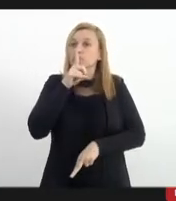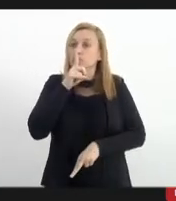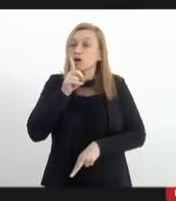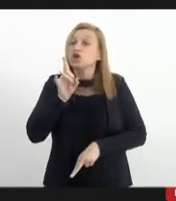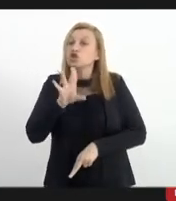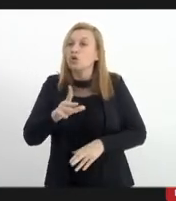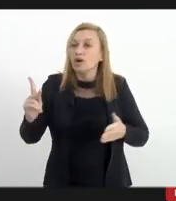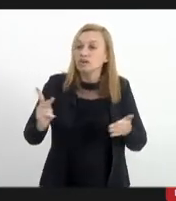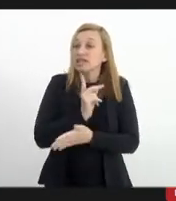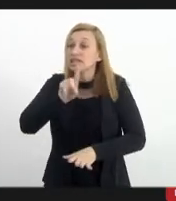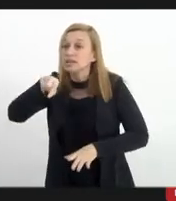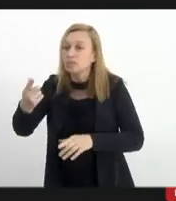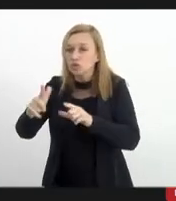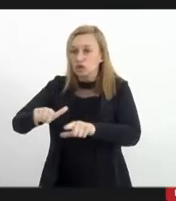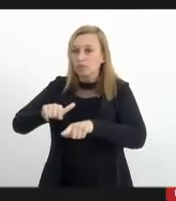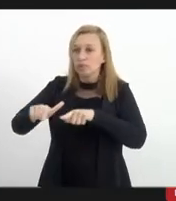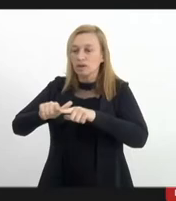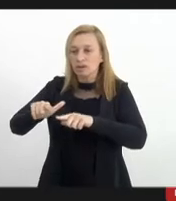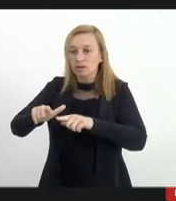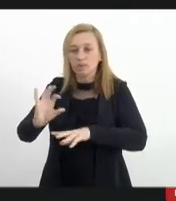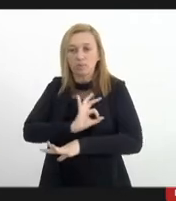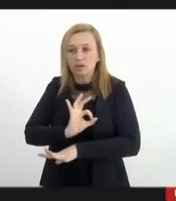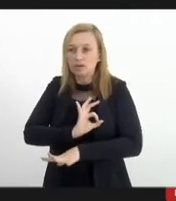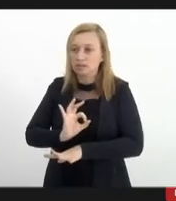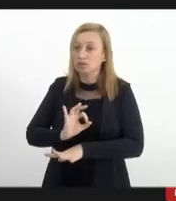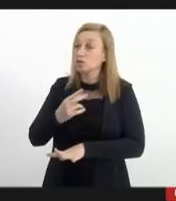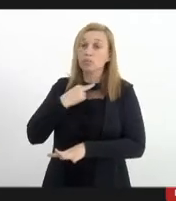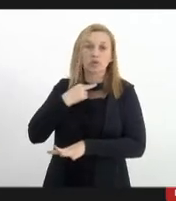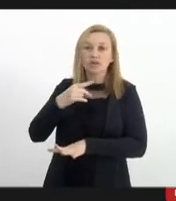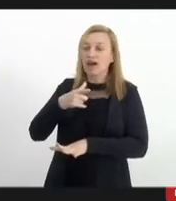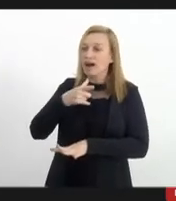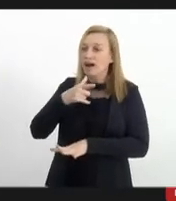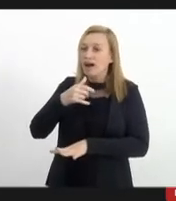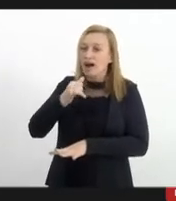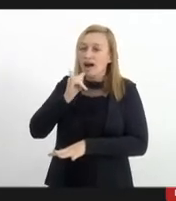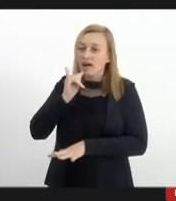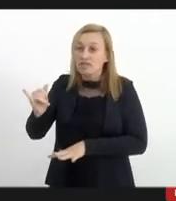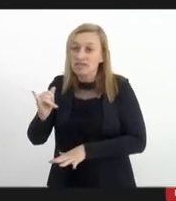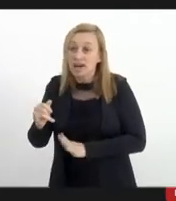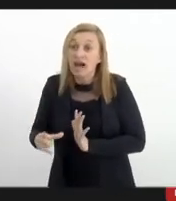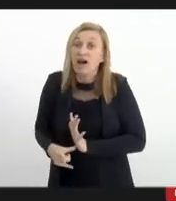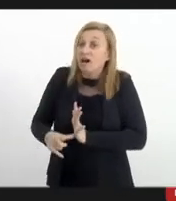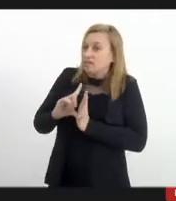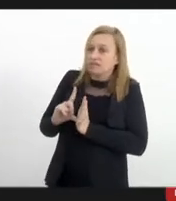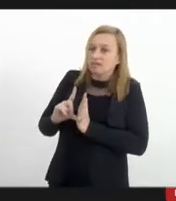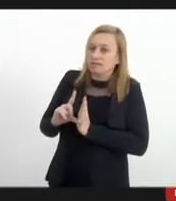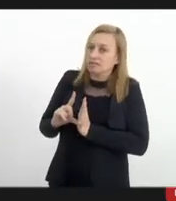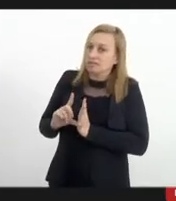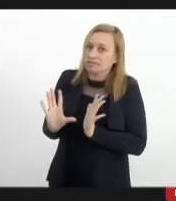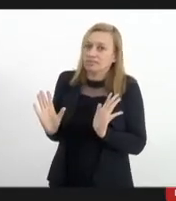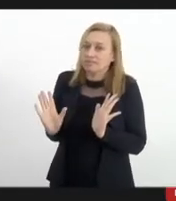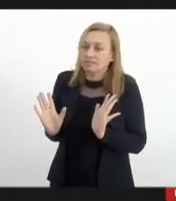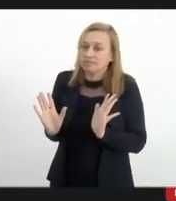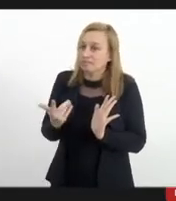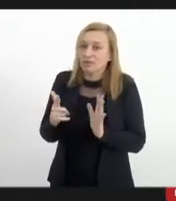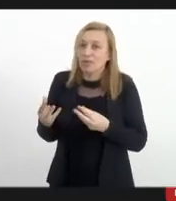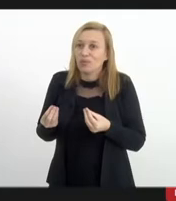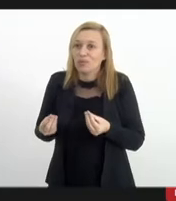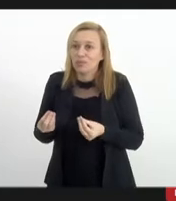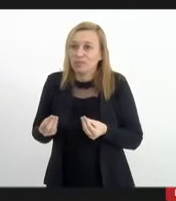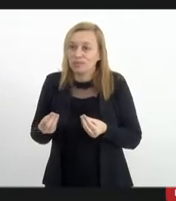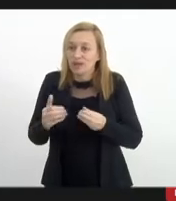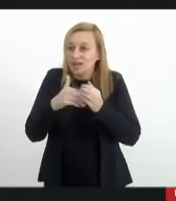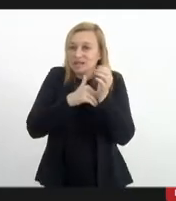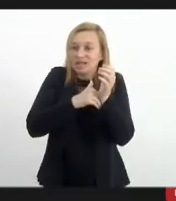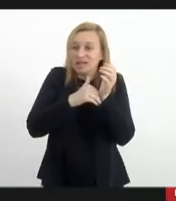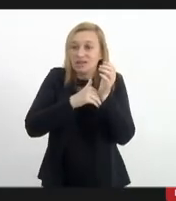da tropa no Serreno. É óbvio. A gente não tem como avisar isso antes. Não é razoável supor que o sigilo será